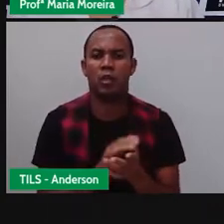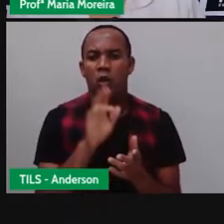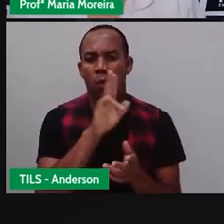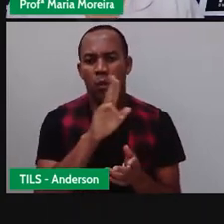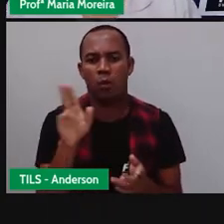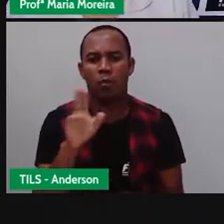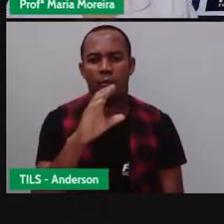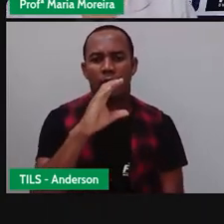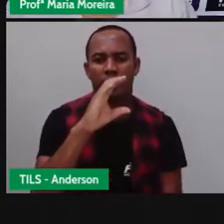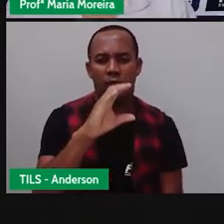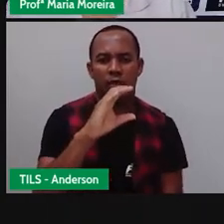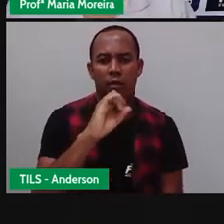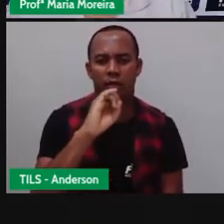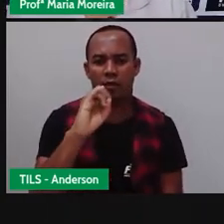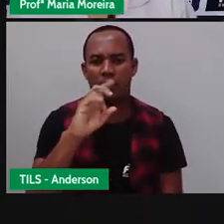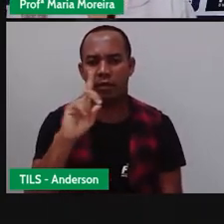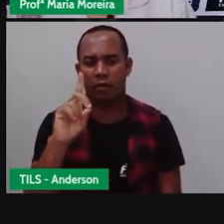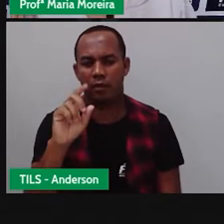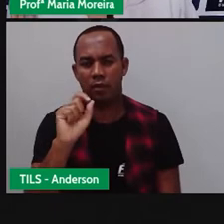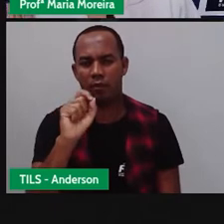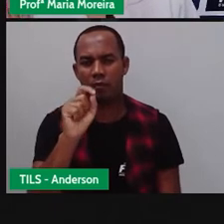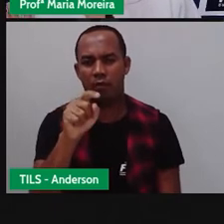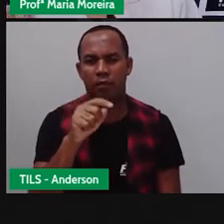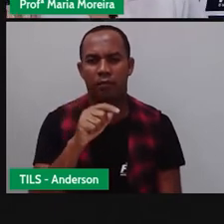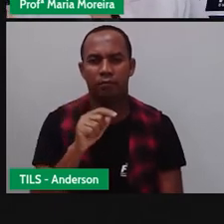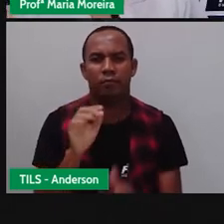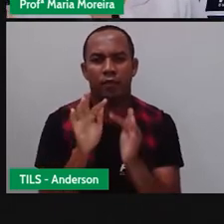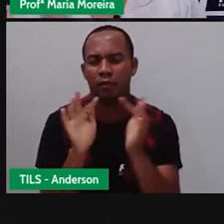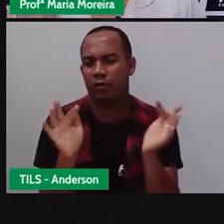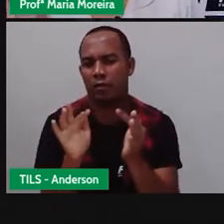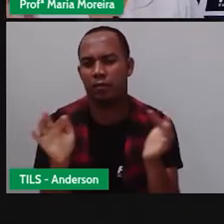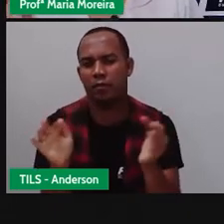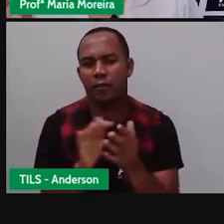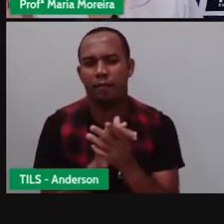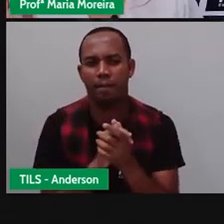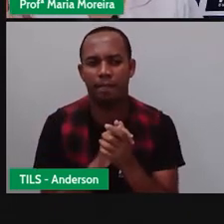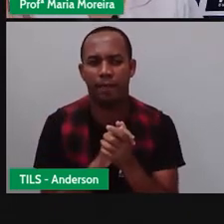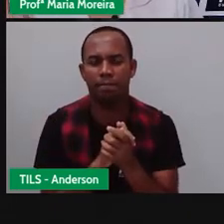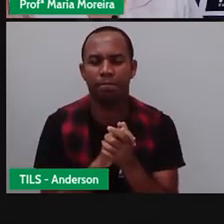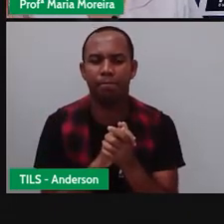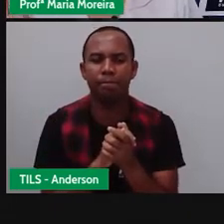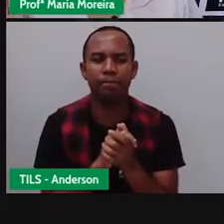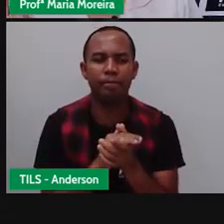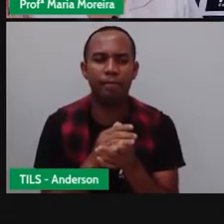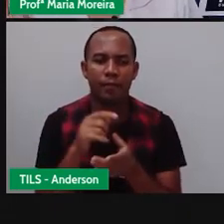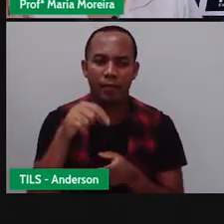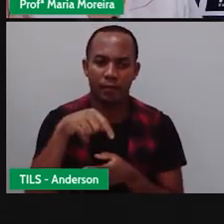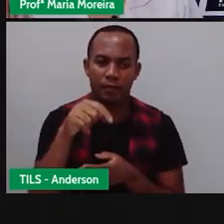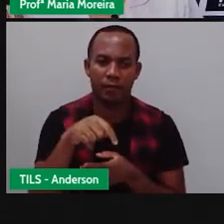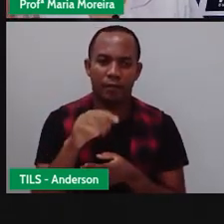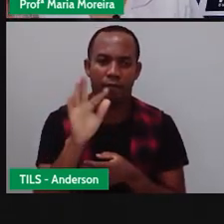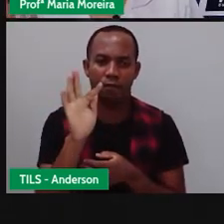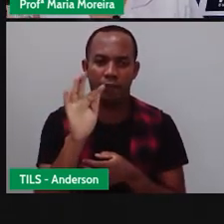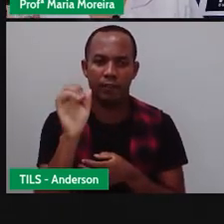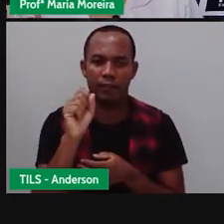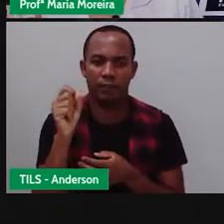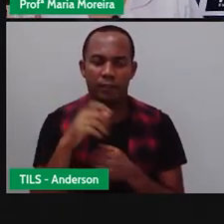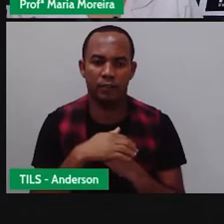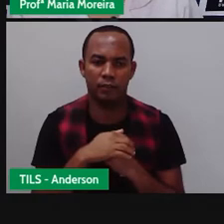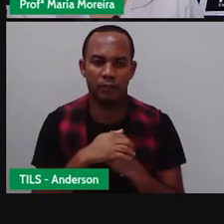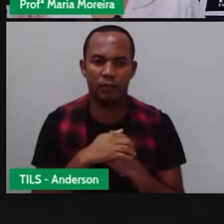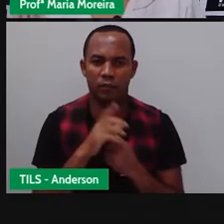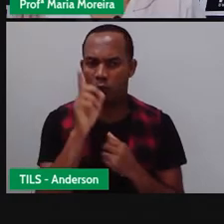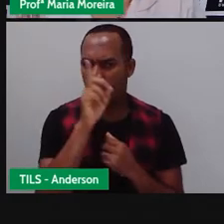não é isso? E esse bilhete aí, na verdade, tá até um pouco formal. Porque se fosse a gente aqui na Bahia, escrevendo aqui em feira, eu teria o seguinte, ó. Domingo vou na